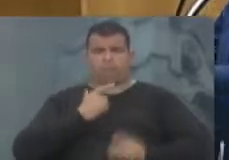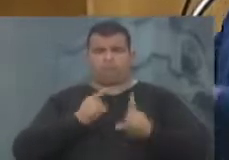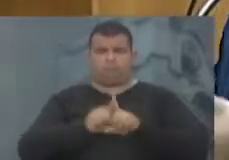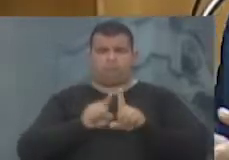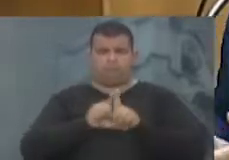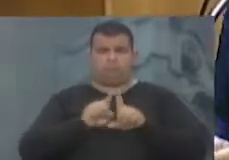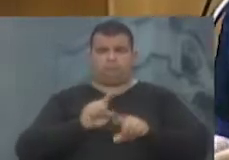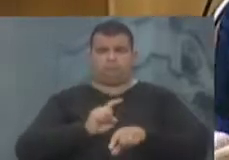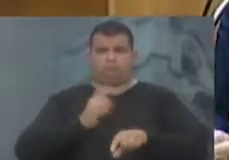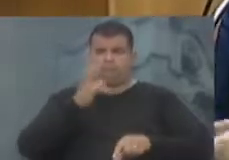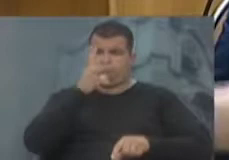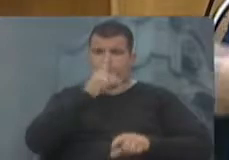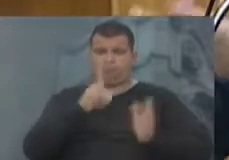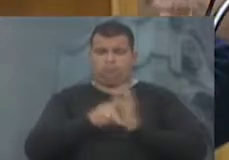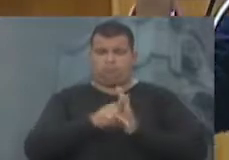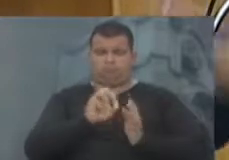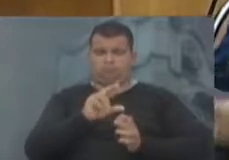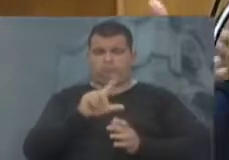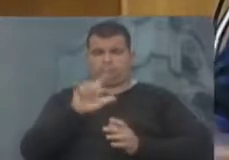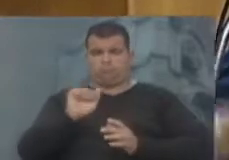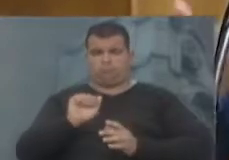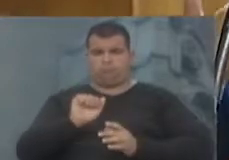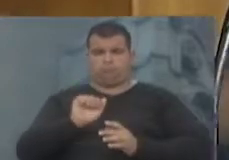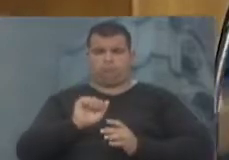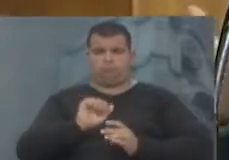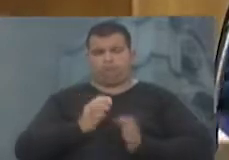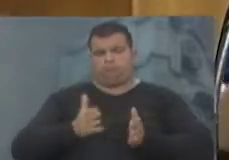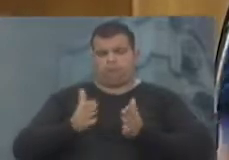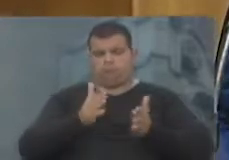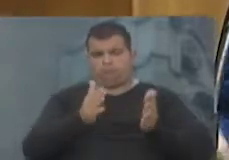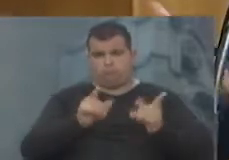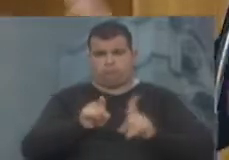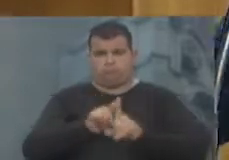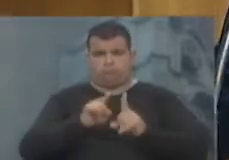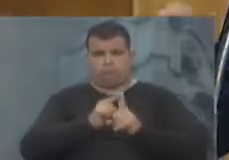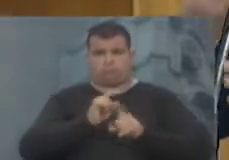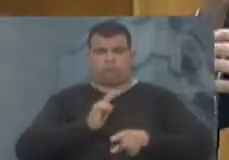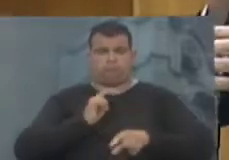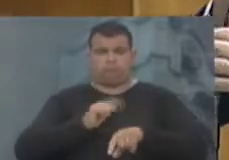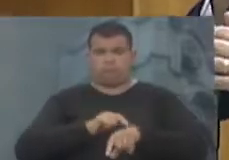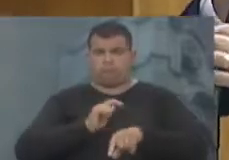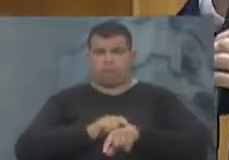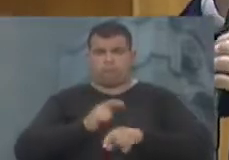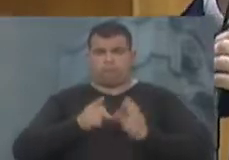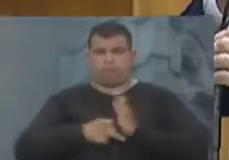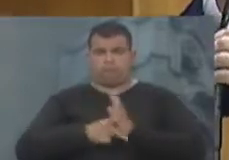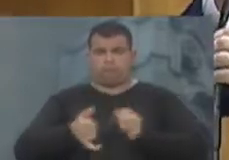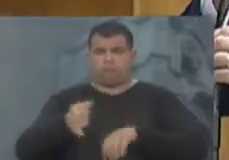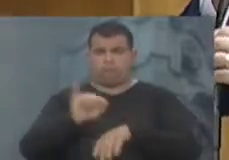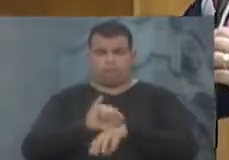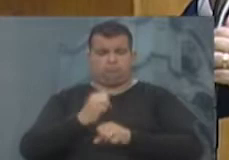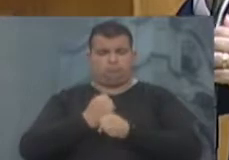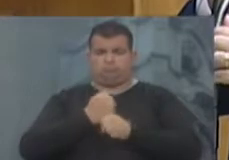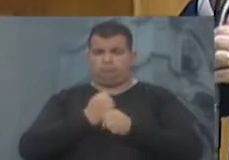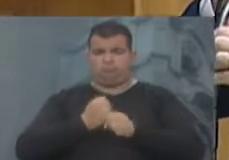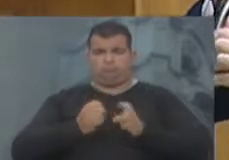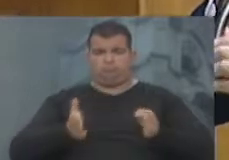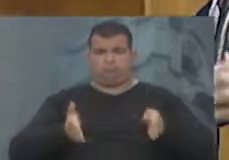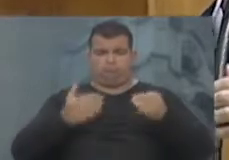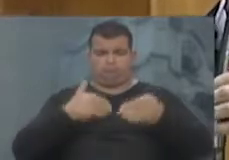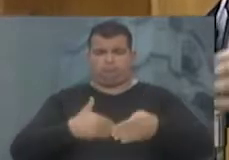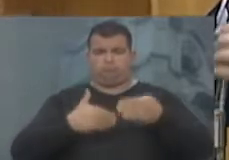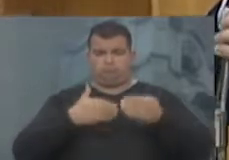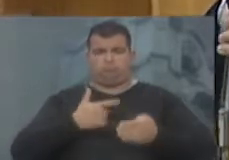ter a Orla, e há tanto tempo já estamos levando para ter esse centro de eventos. Então eu quero parabenizar e me